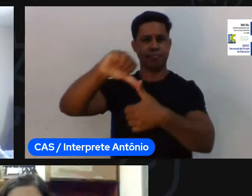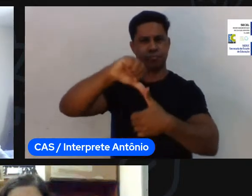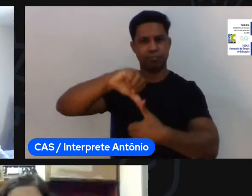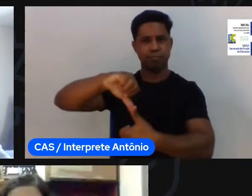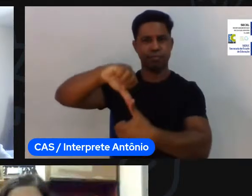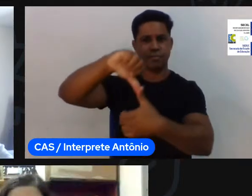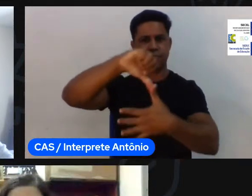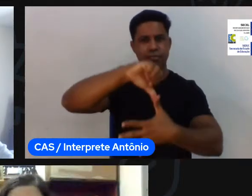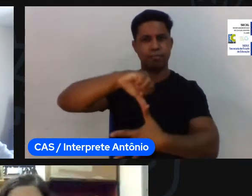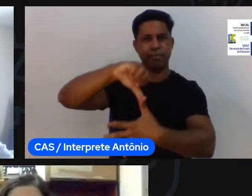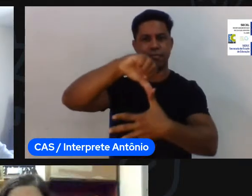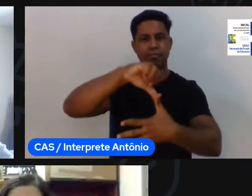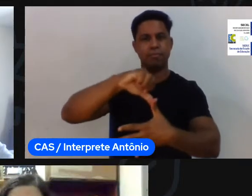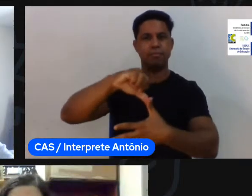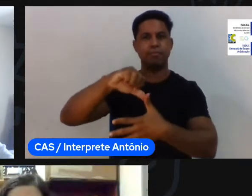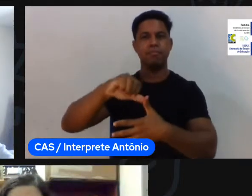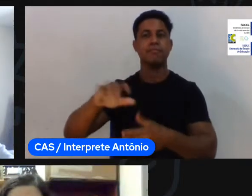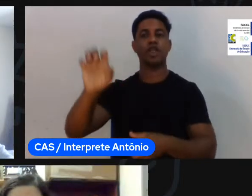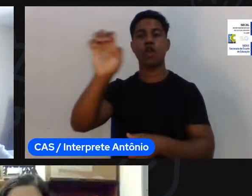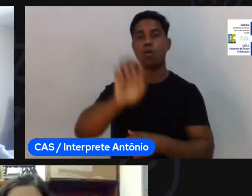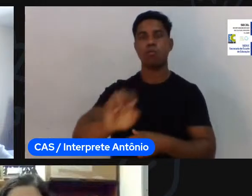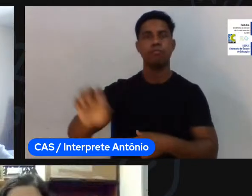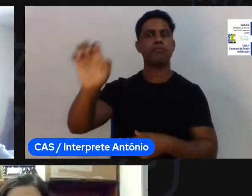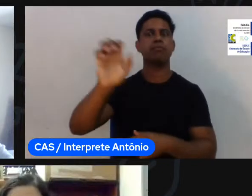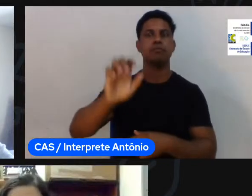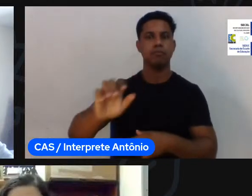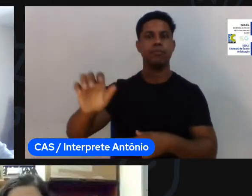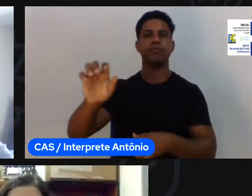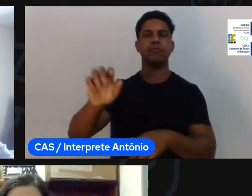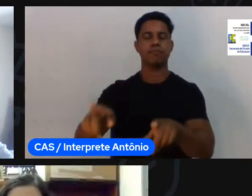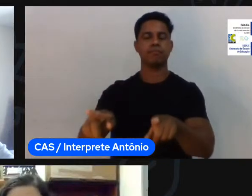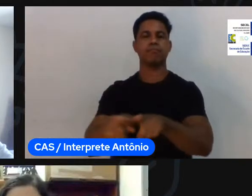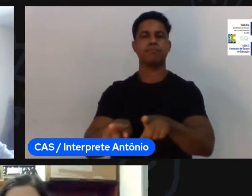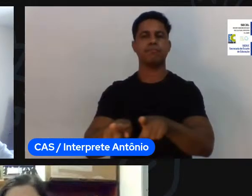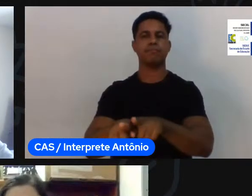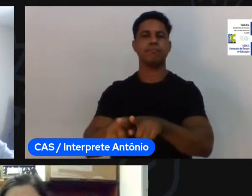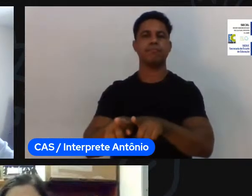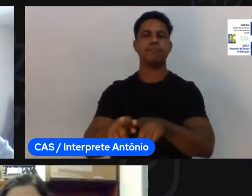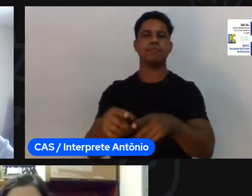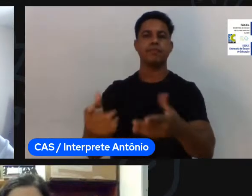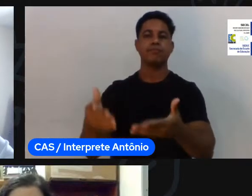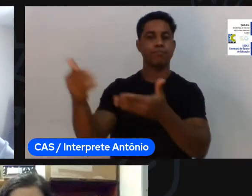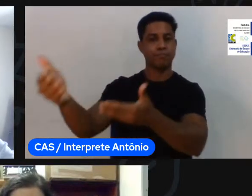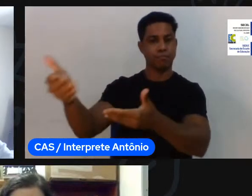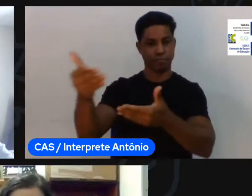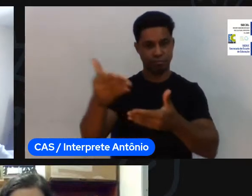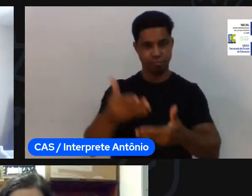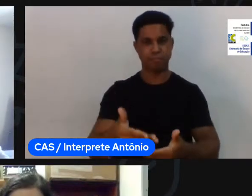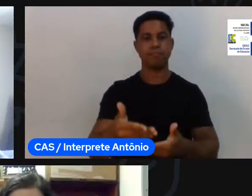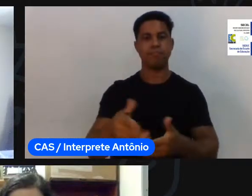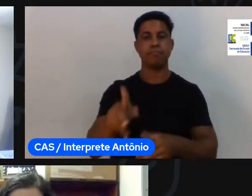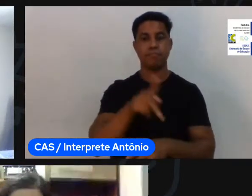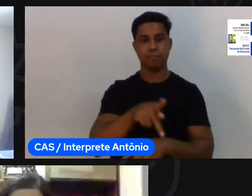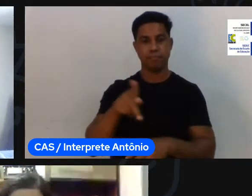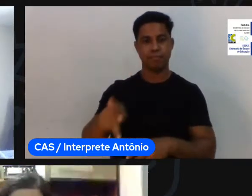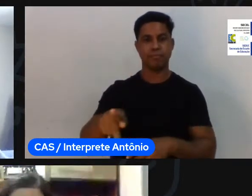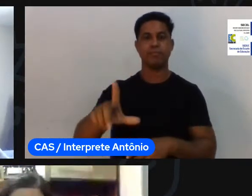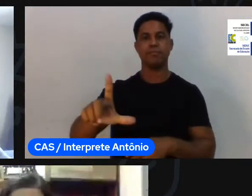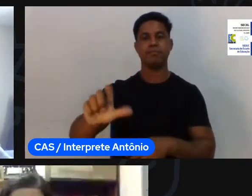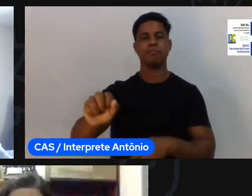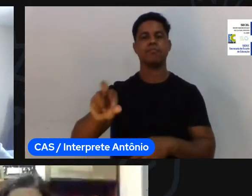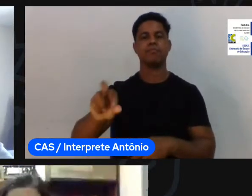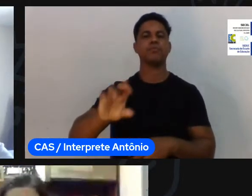e da Ásia. Convidamos, então, a professora Larissa a nos brindar com essa excelente